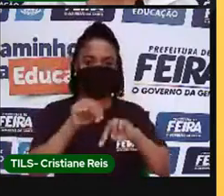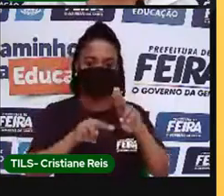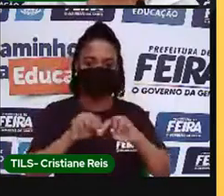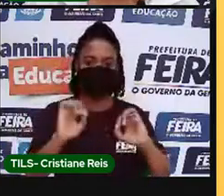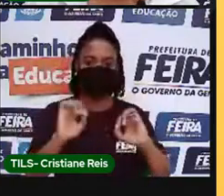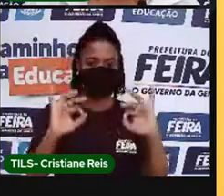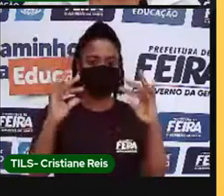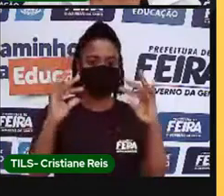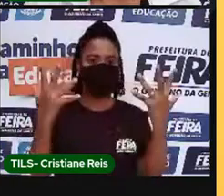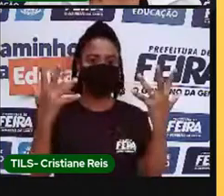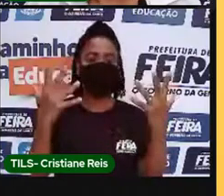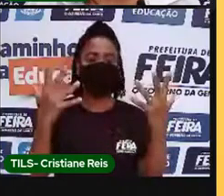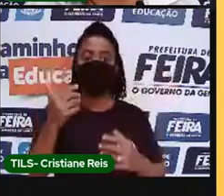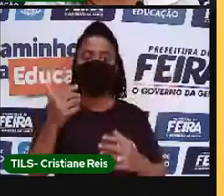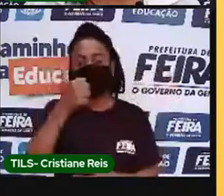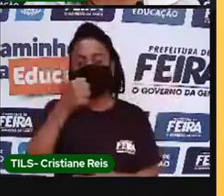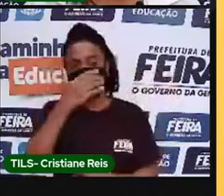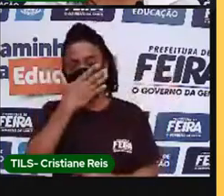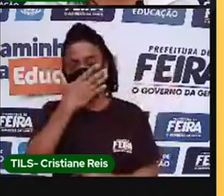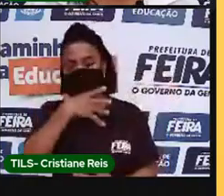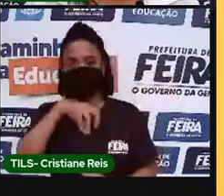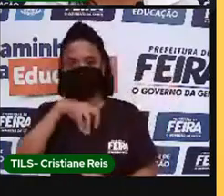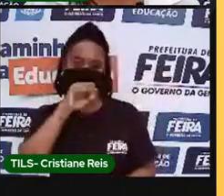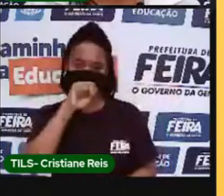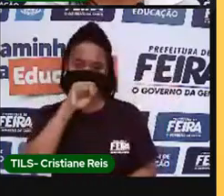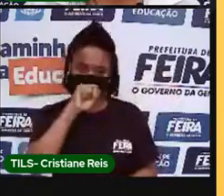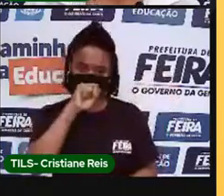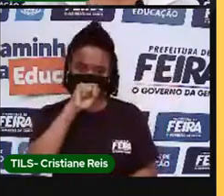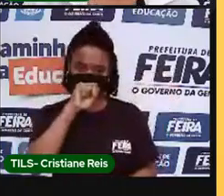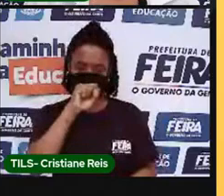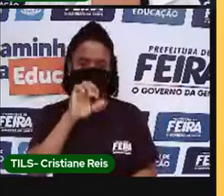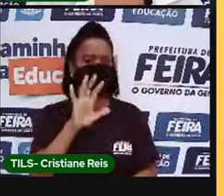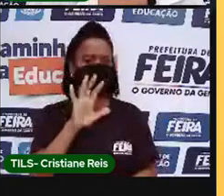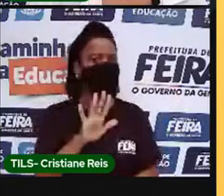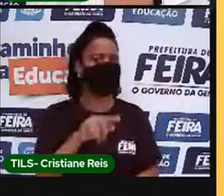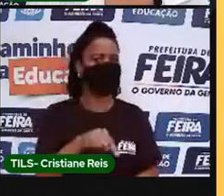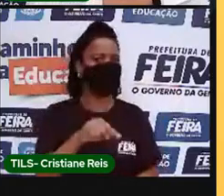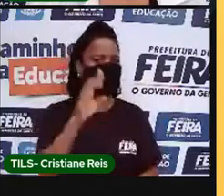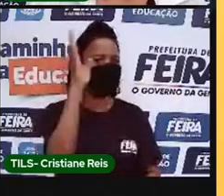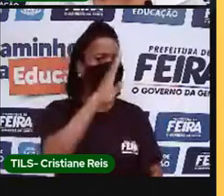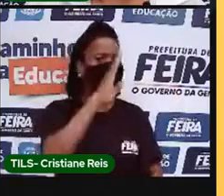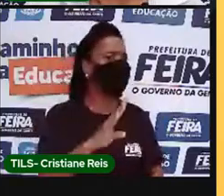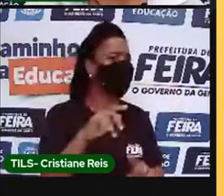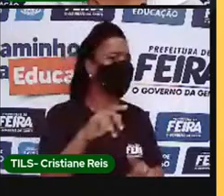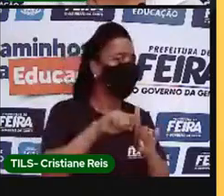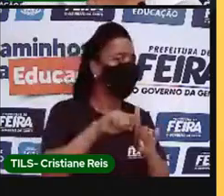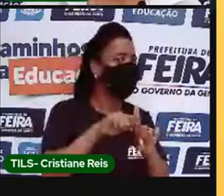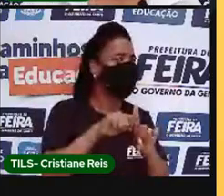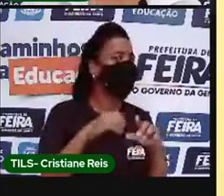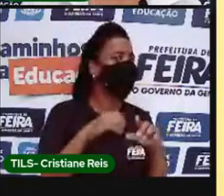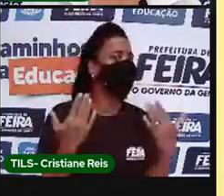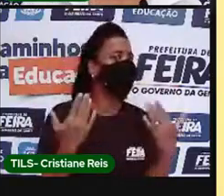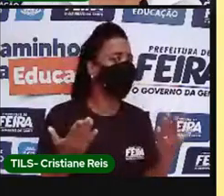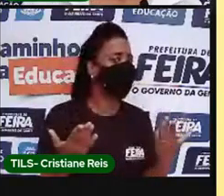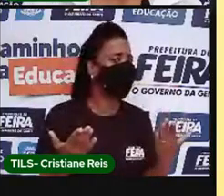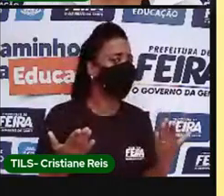dia dos pais, que aqui no Brasil é no mês de... Pensem um pouquinho.